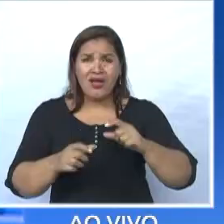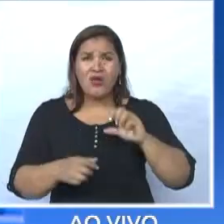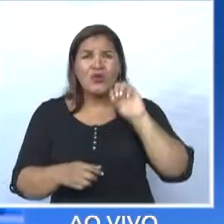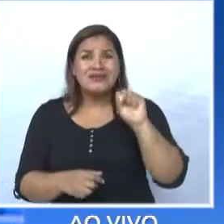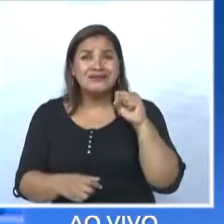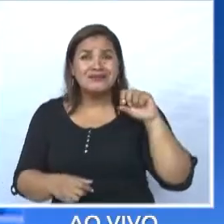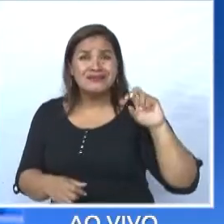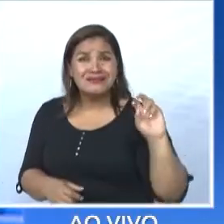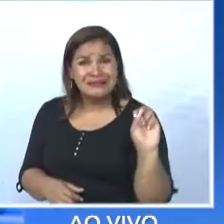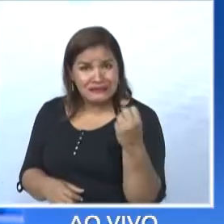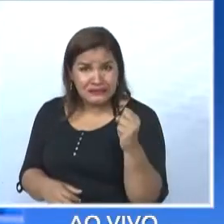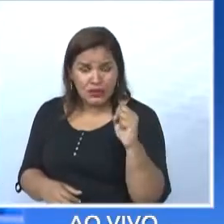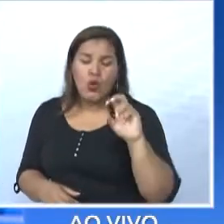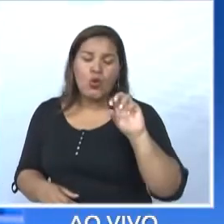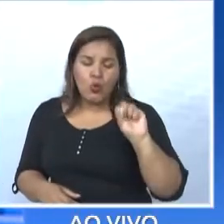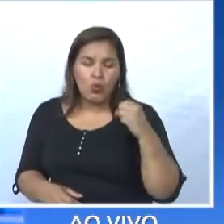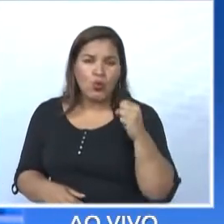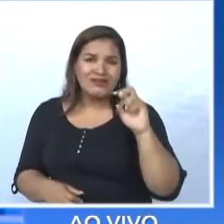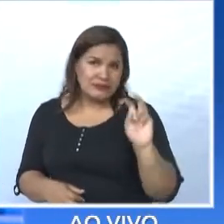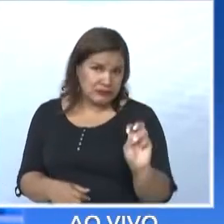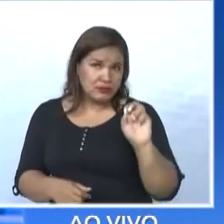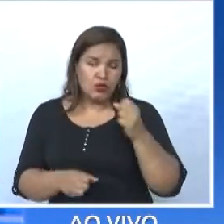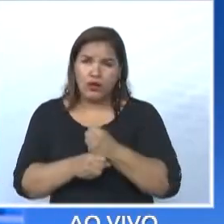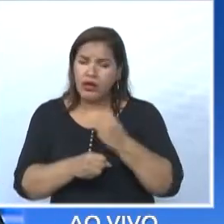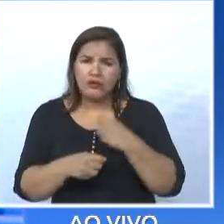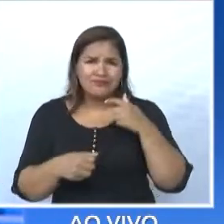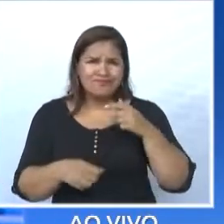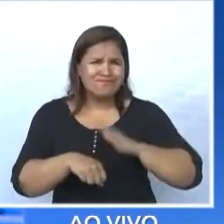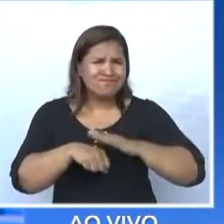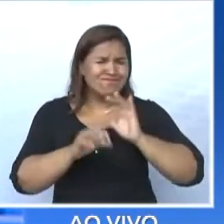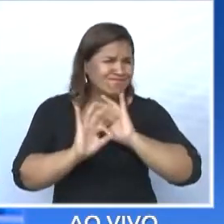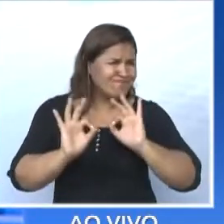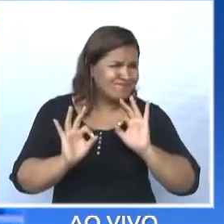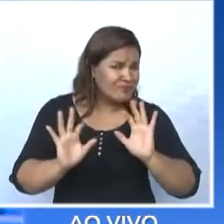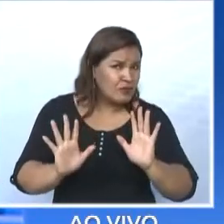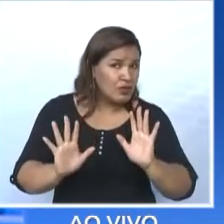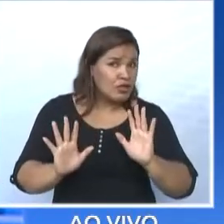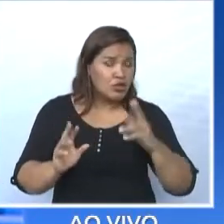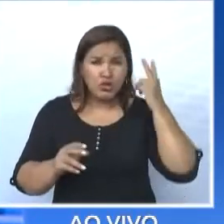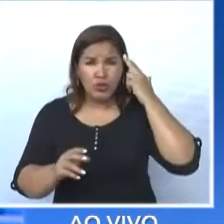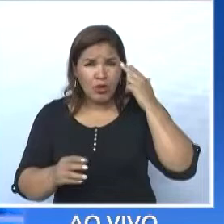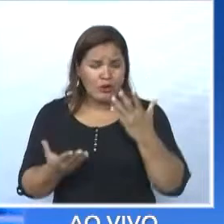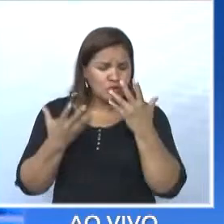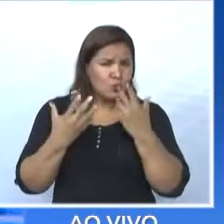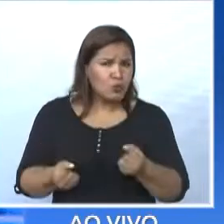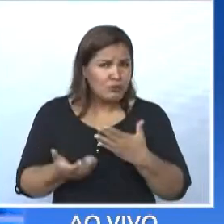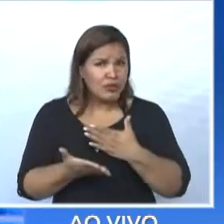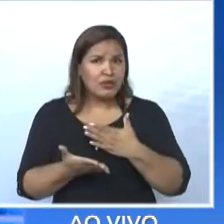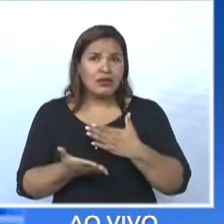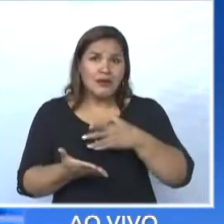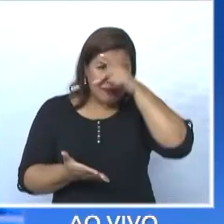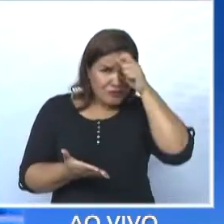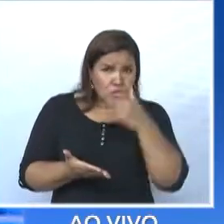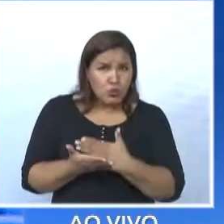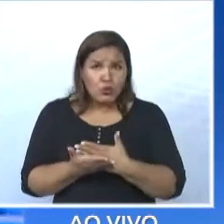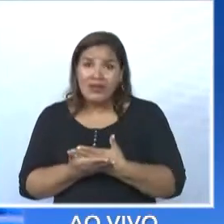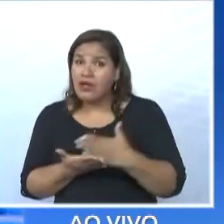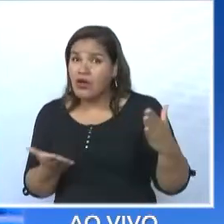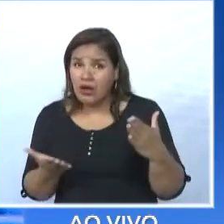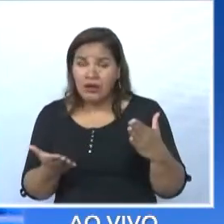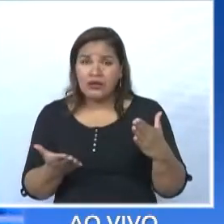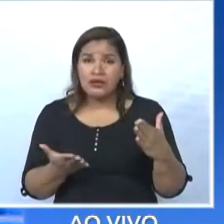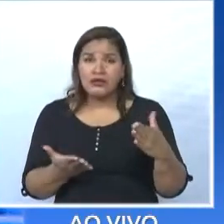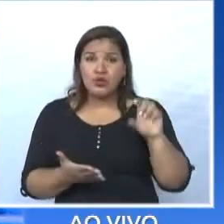ele não fez nenhuma. Veja que é normal, eu, assumo a prefeitura, inauguro coisa que o Sidney deixou. O